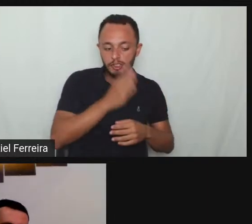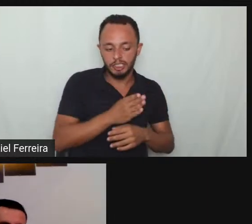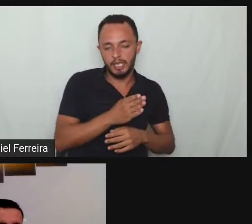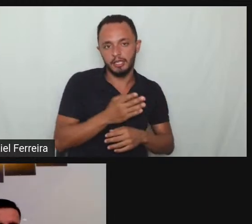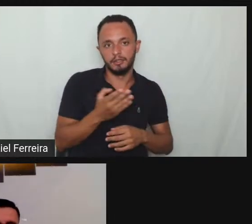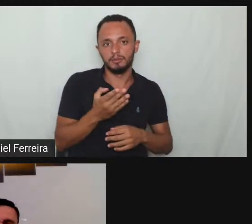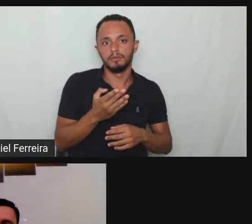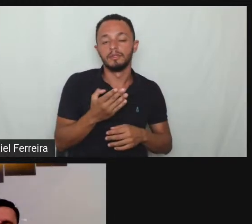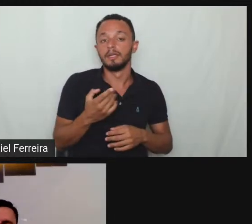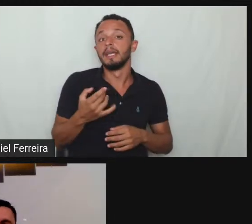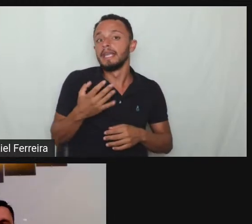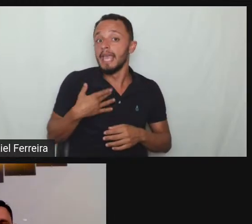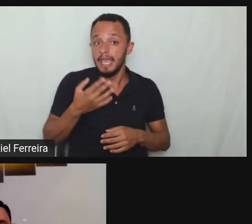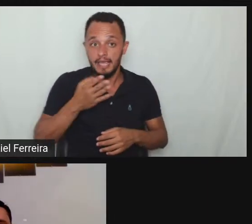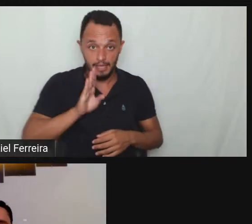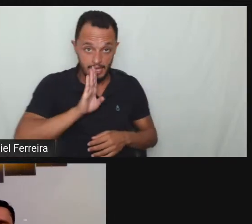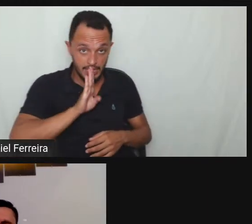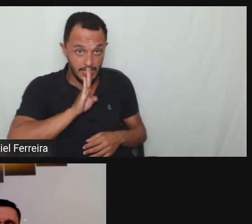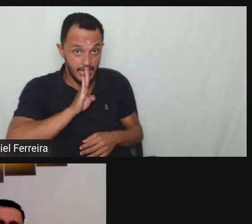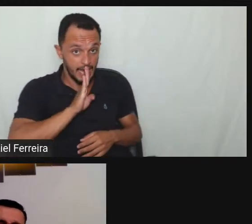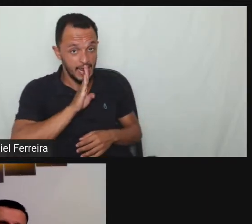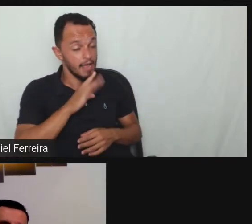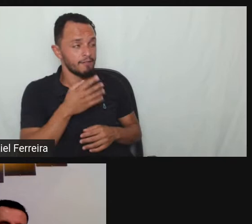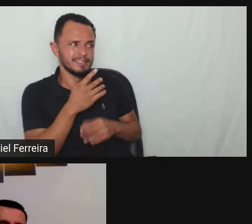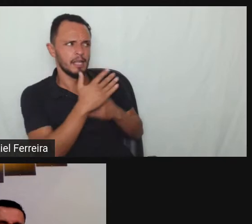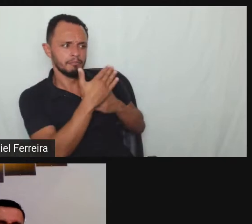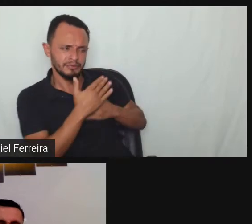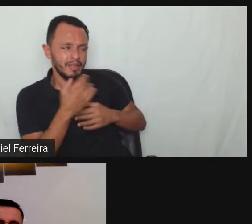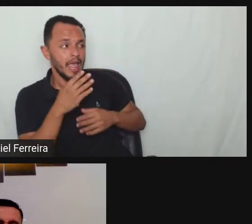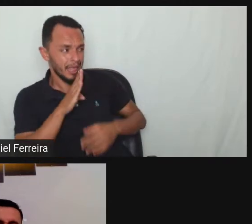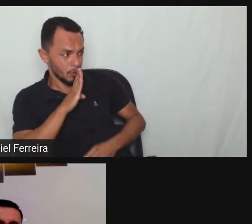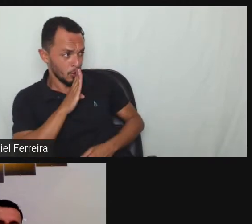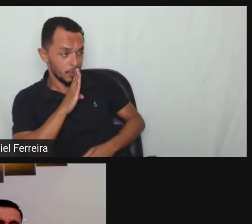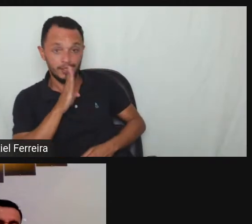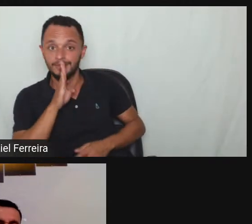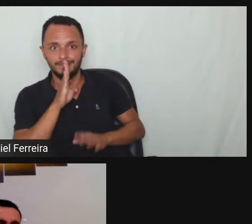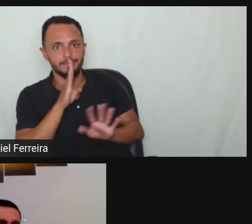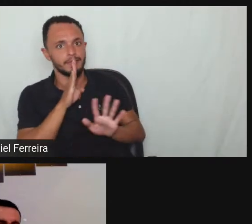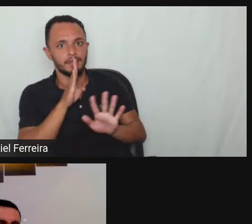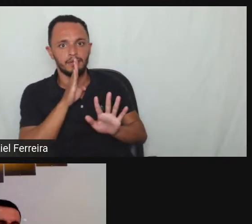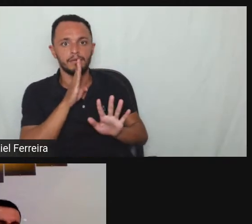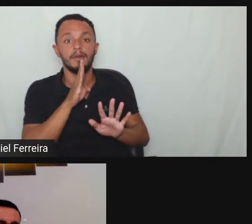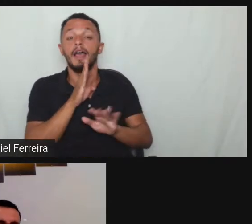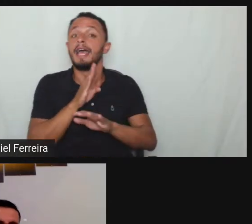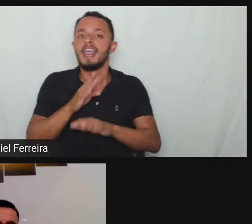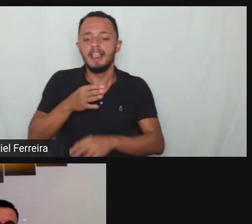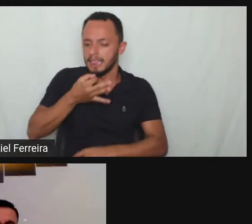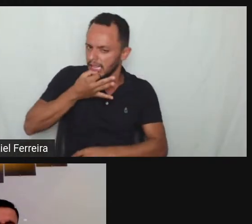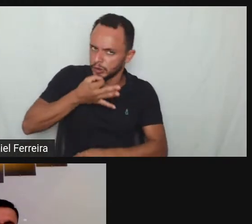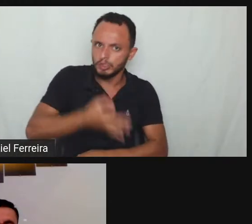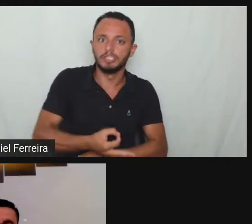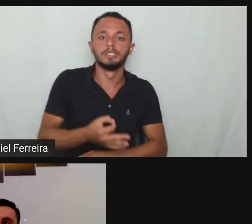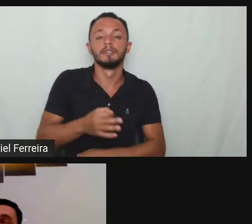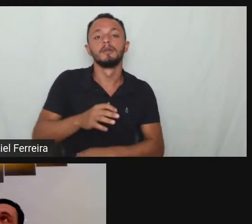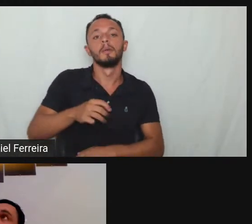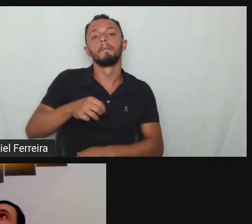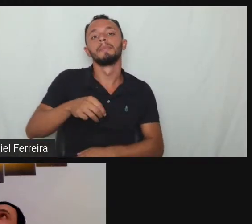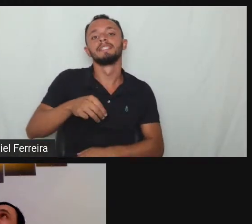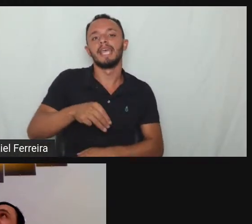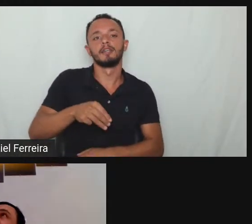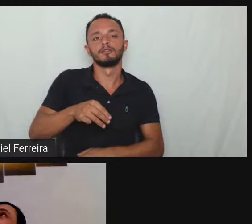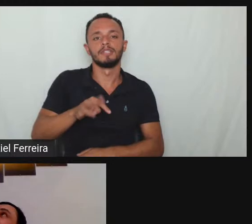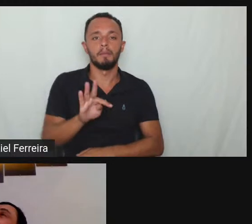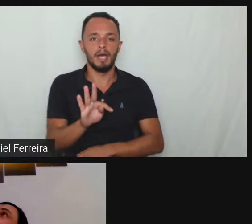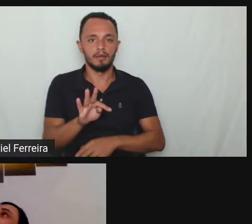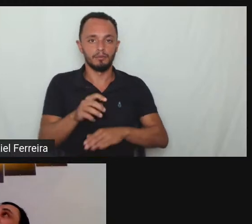segunda situação não deve ficar lá por exemplo a denúncia do Ministério do trabalho sabe é e